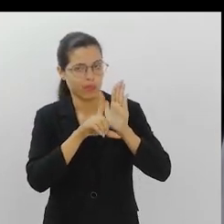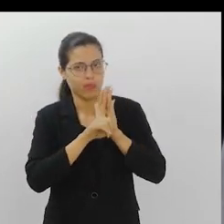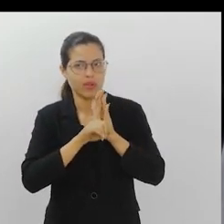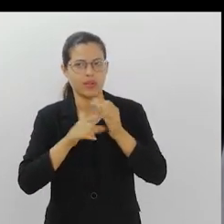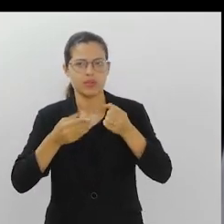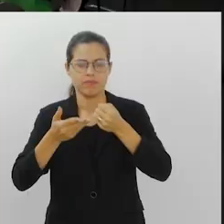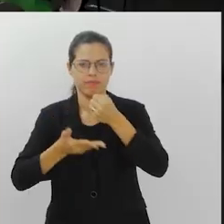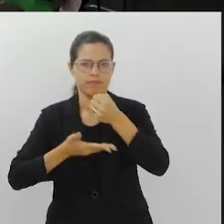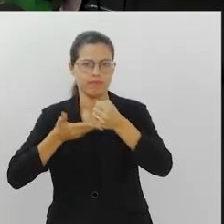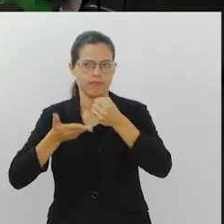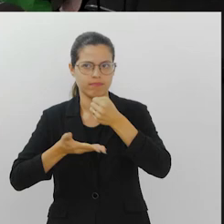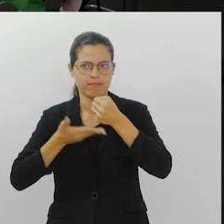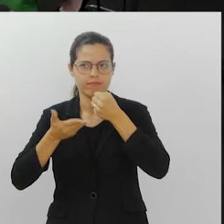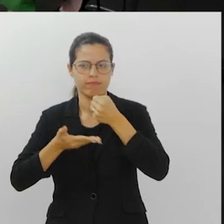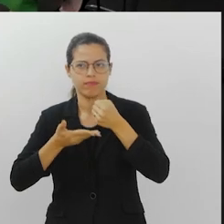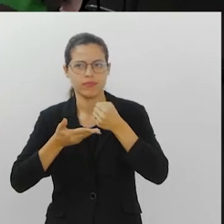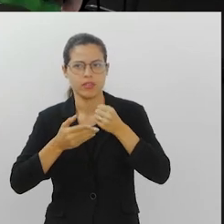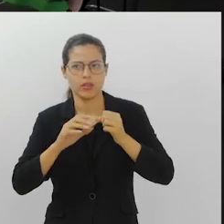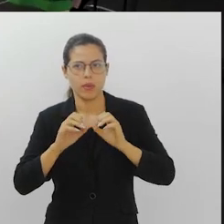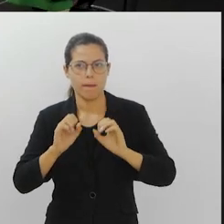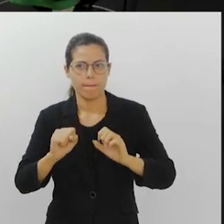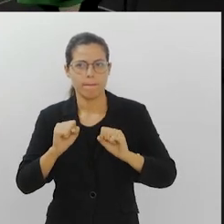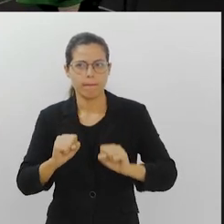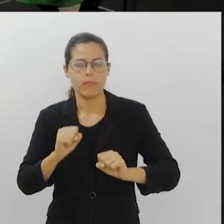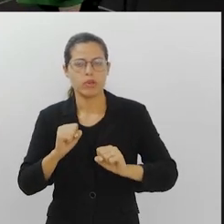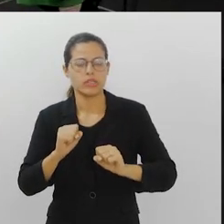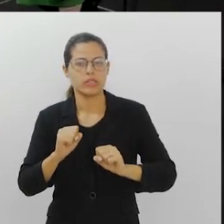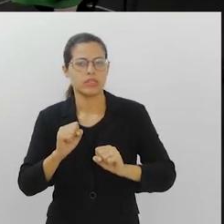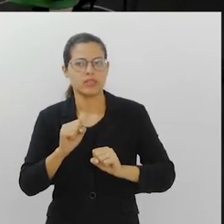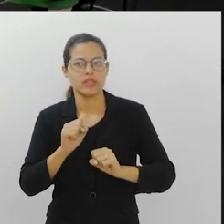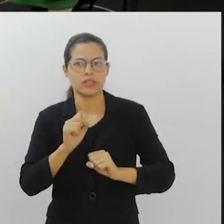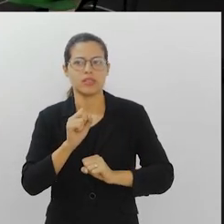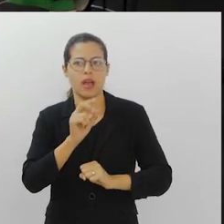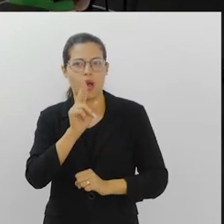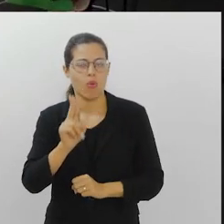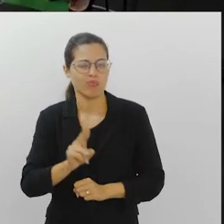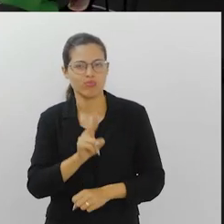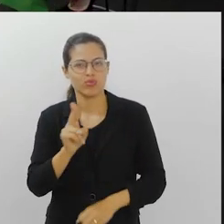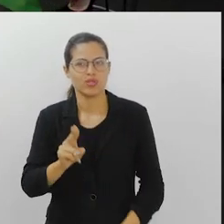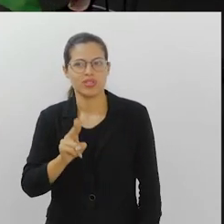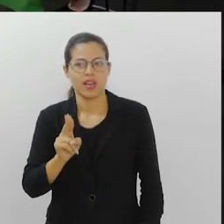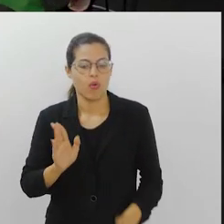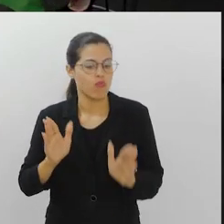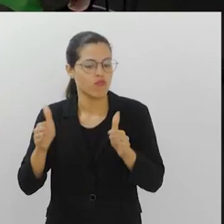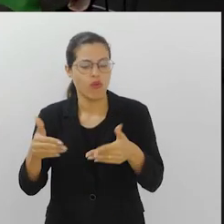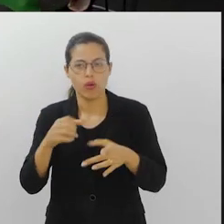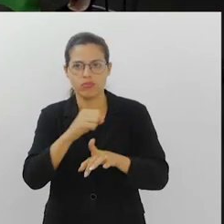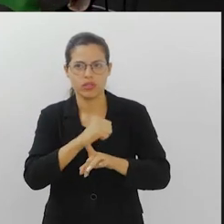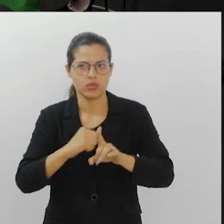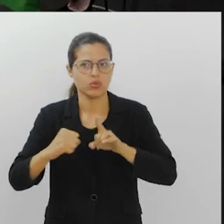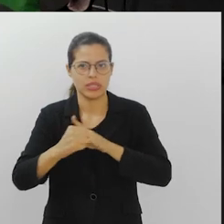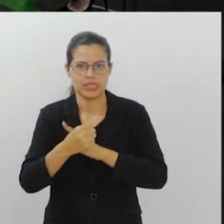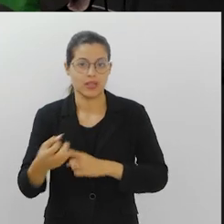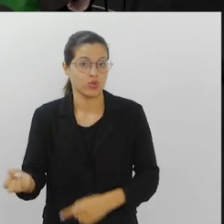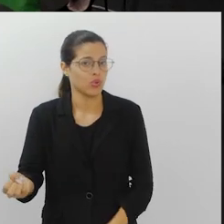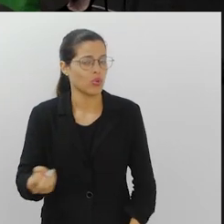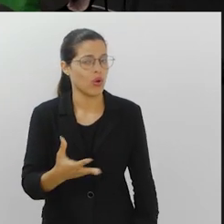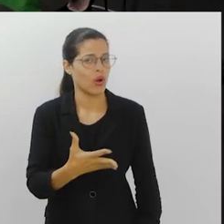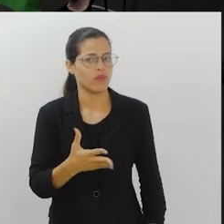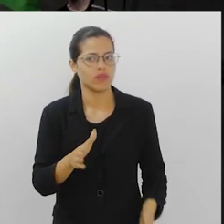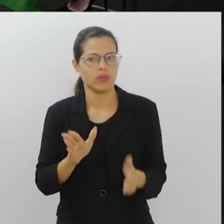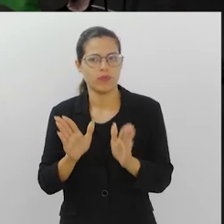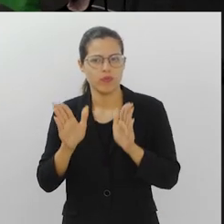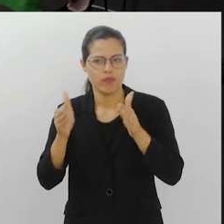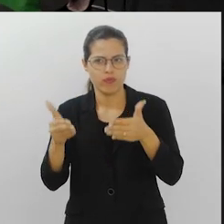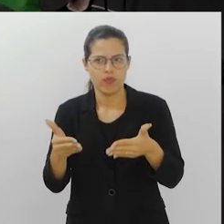que sejam baseadas nessas questões, que possam ser trabalhadas em função dessa nova sociedade que está surgindo.